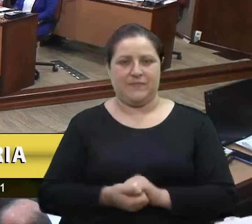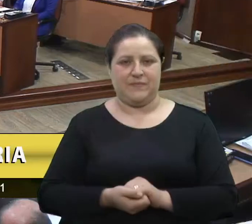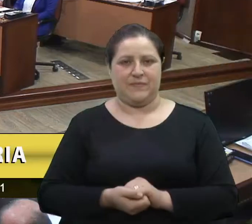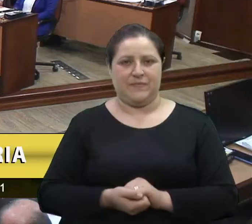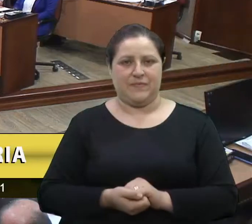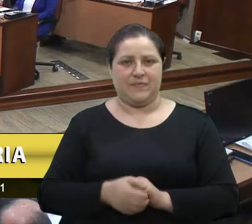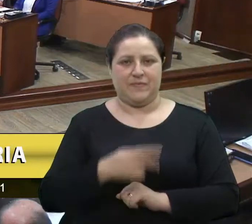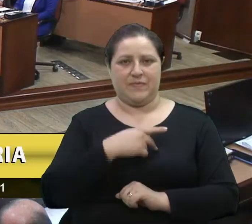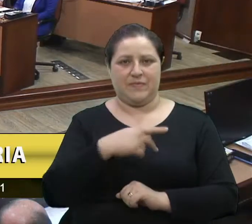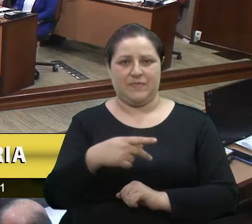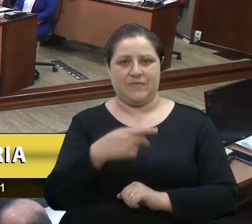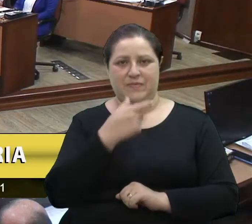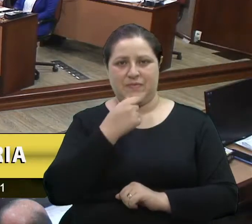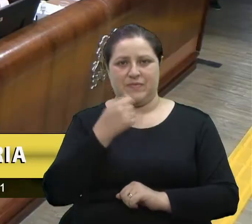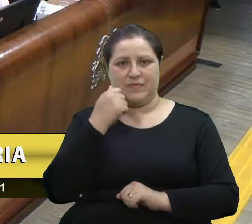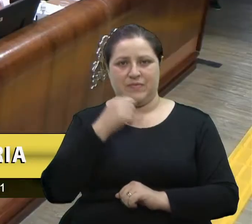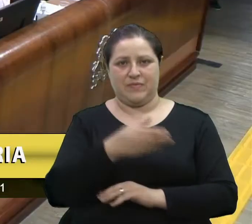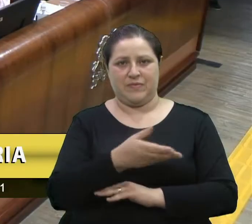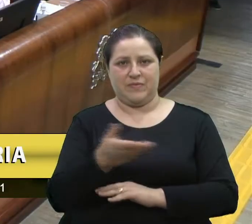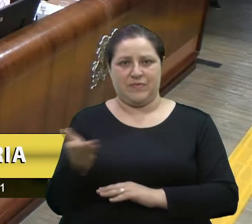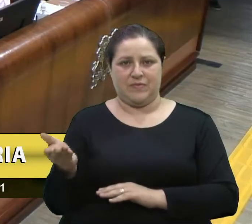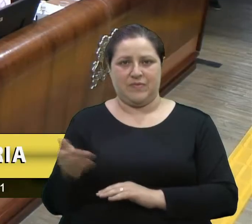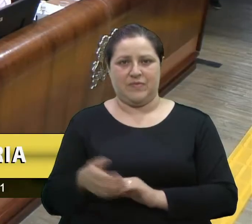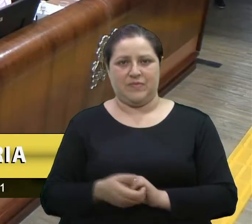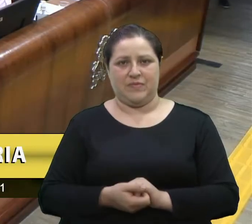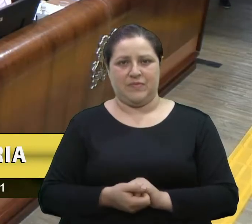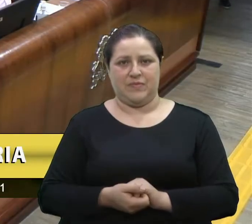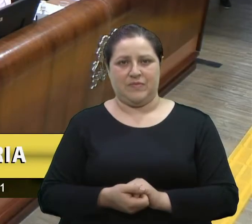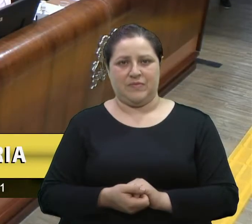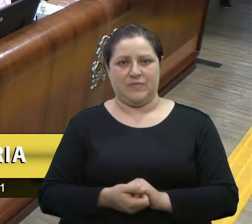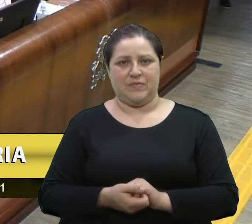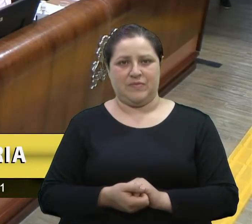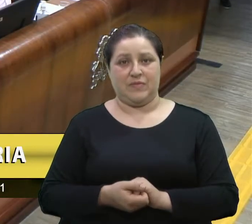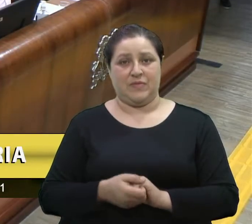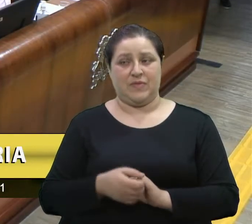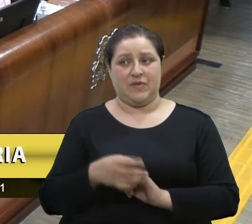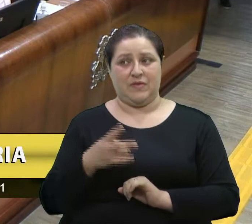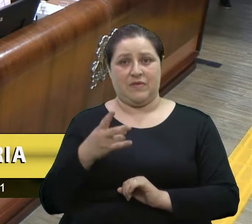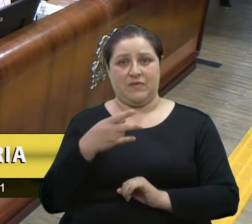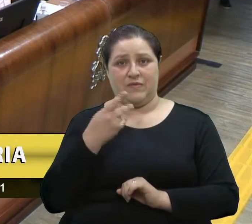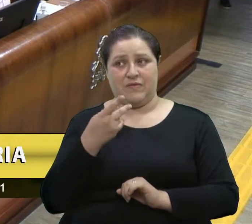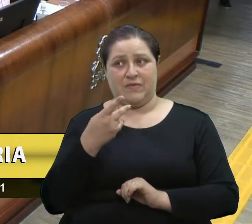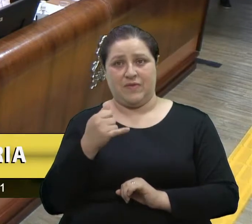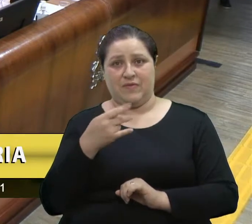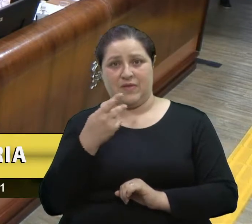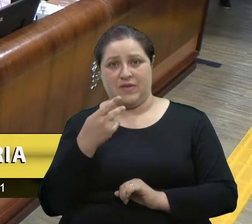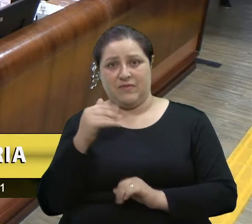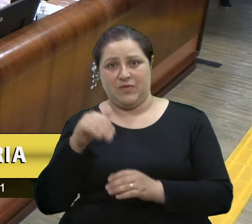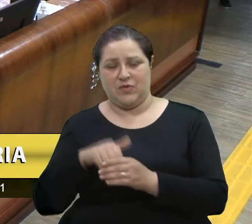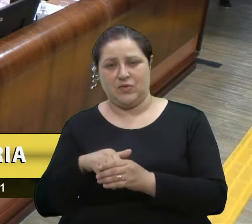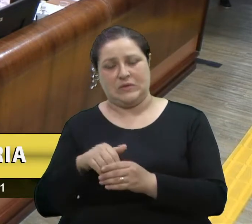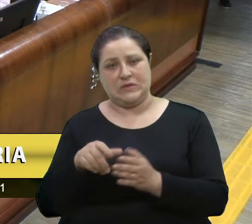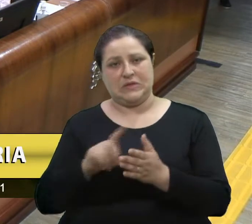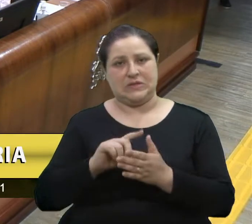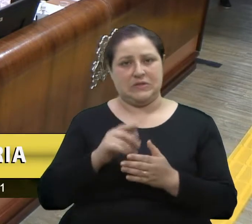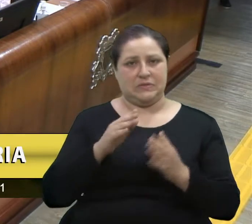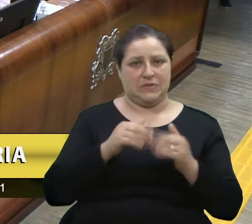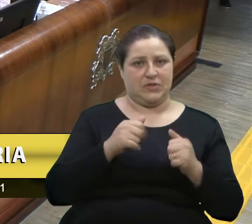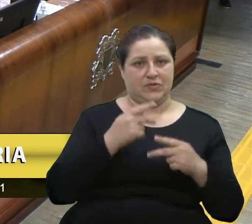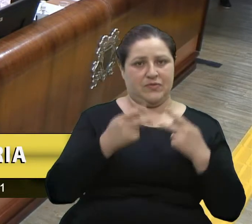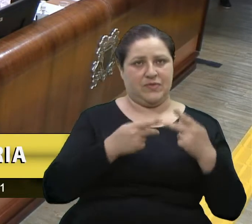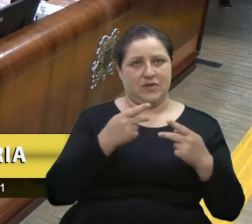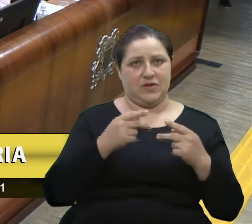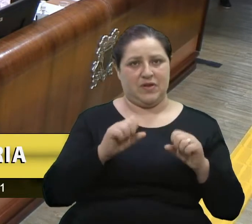Senhor presidente, senhoras vereadoras, senhores vereadores, eu ia declarar o voto realmente, presidente, mas eu solicitei a palavra porque acho que é importante a gente reforçar